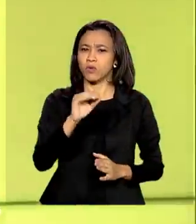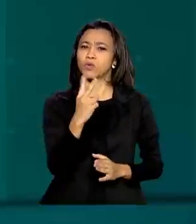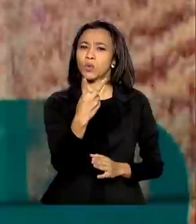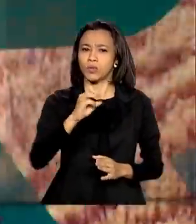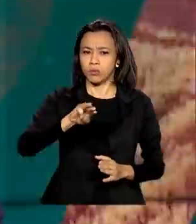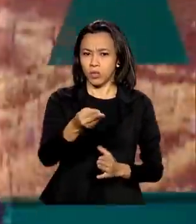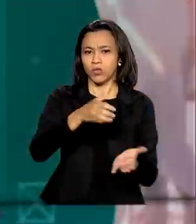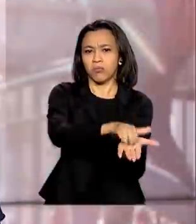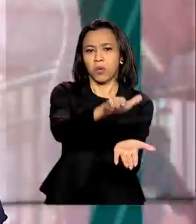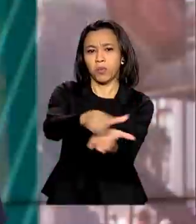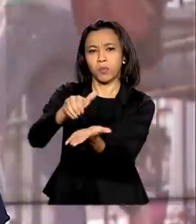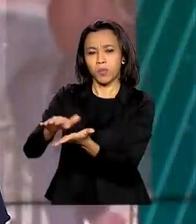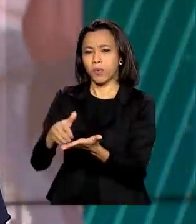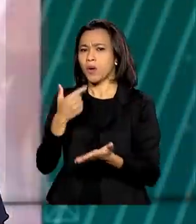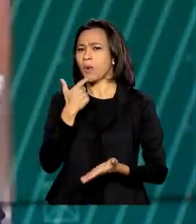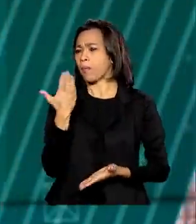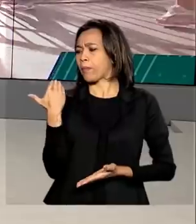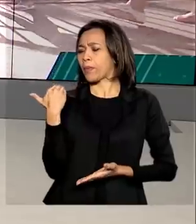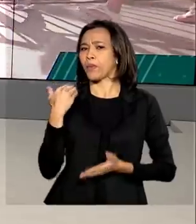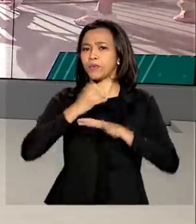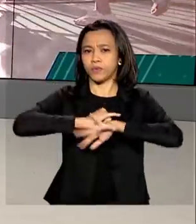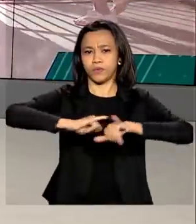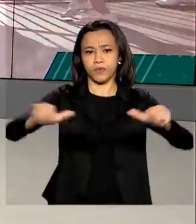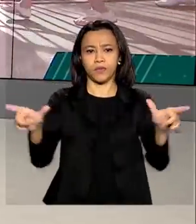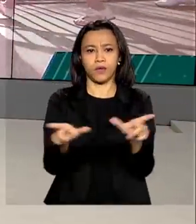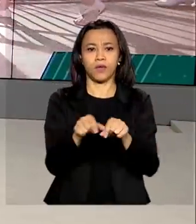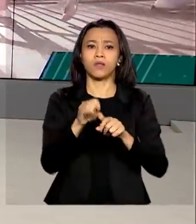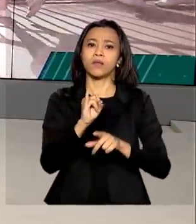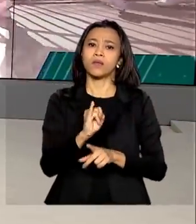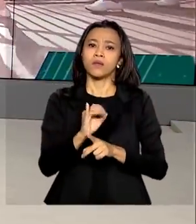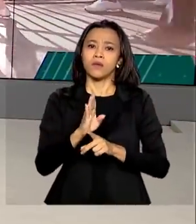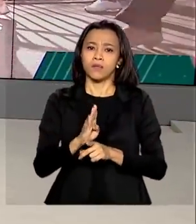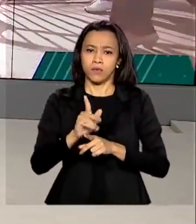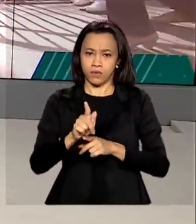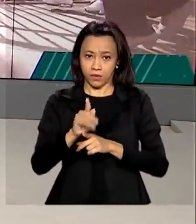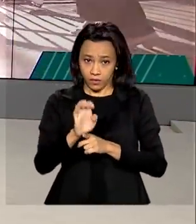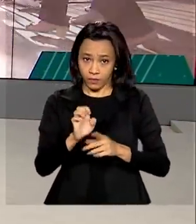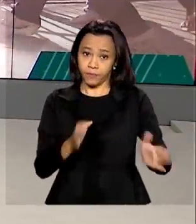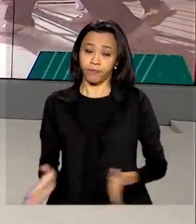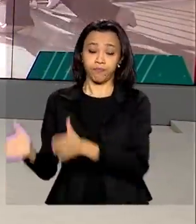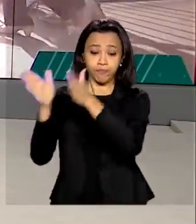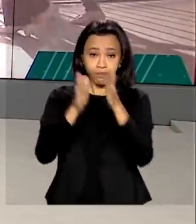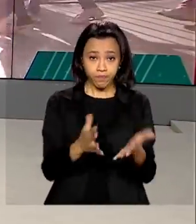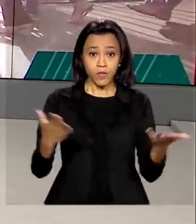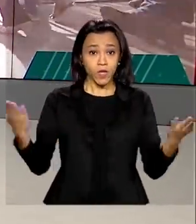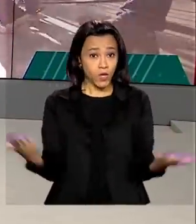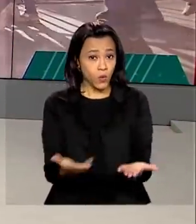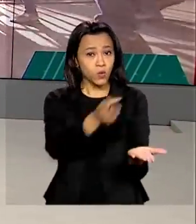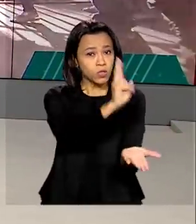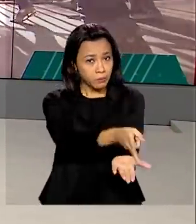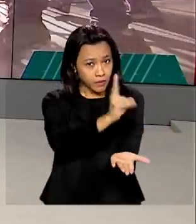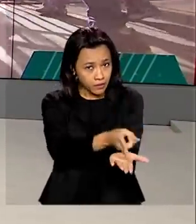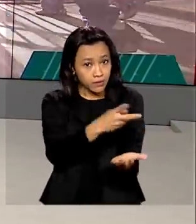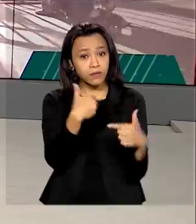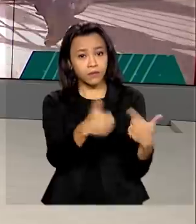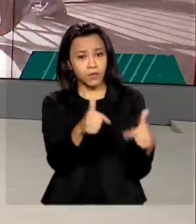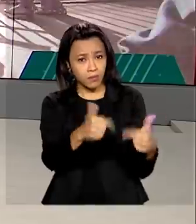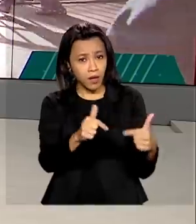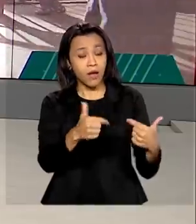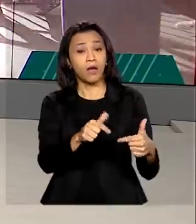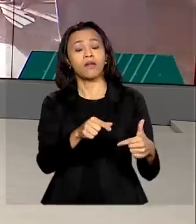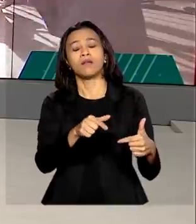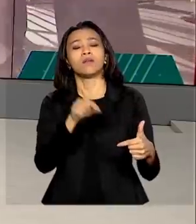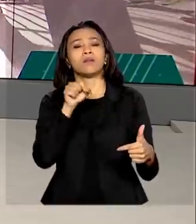foram divulgados agora há pouco pelo IBGE. E para preservar empregos nesse momento de crise provocada pela pandemia do novo